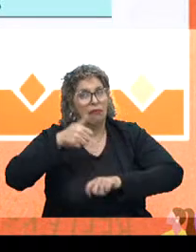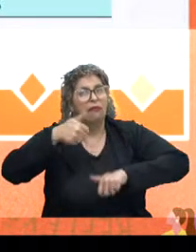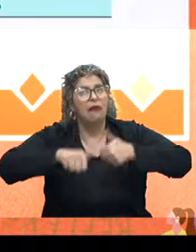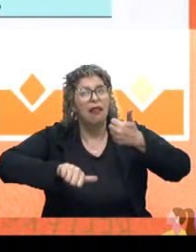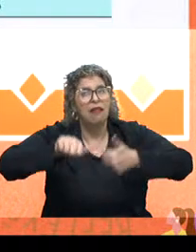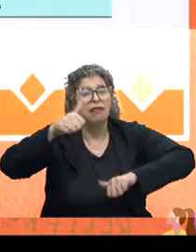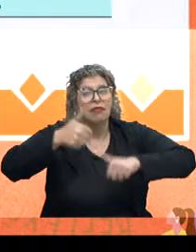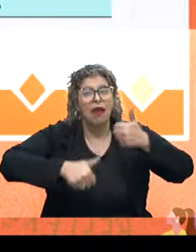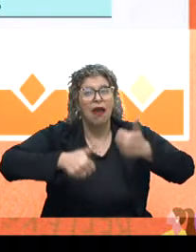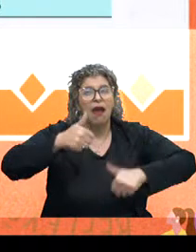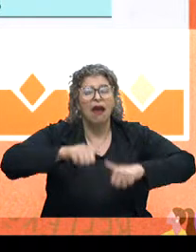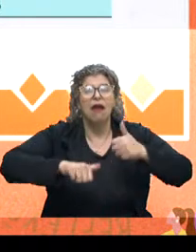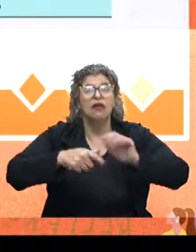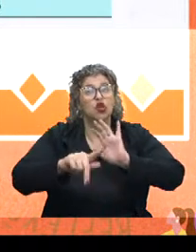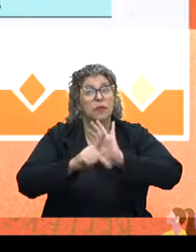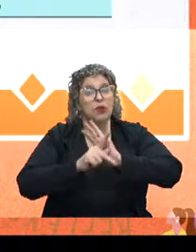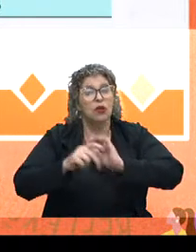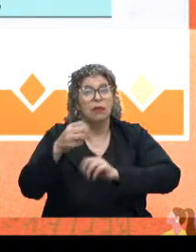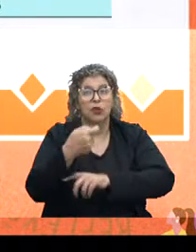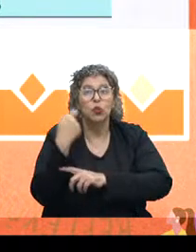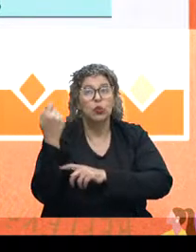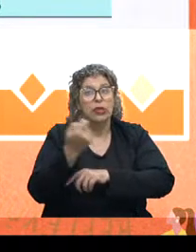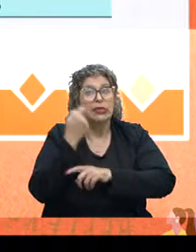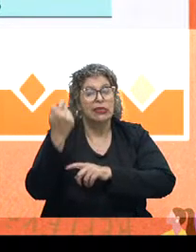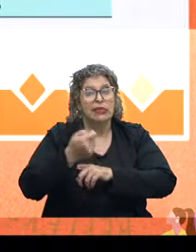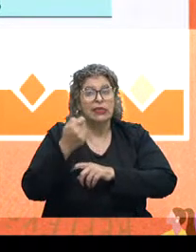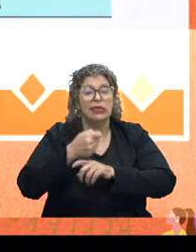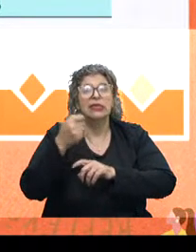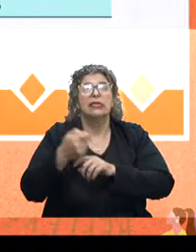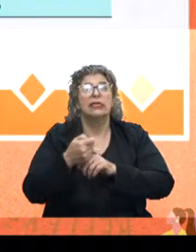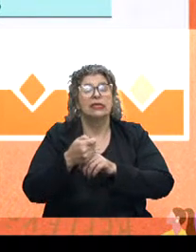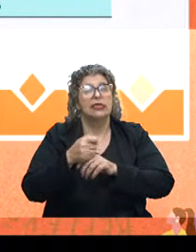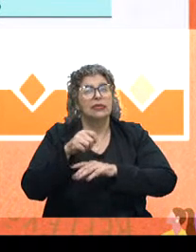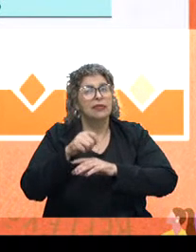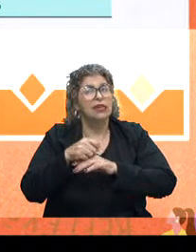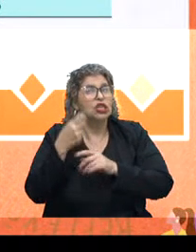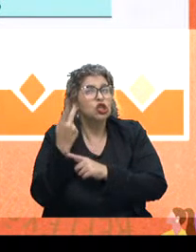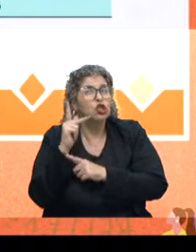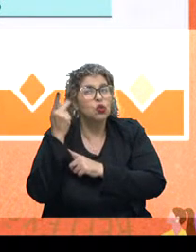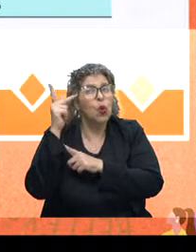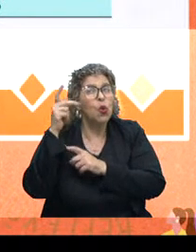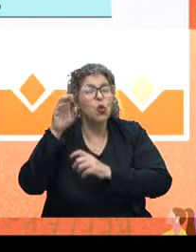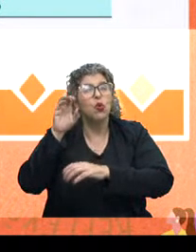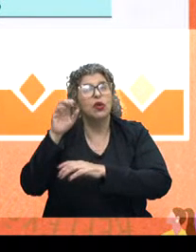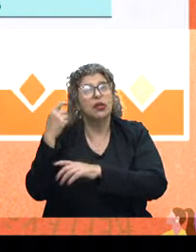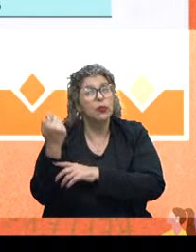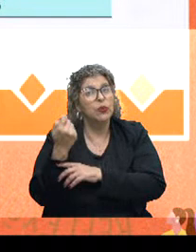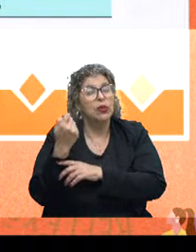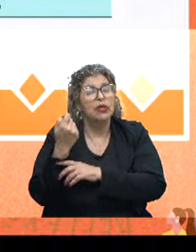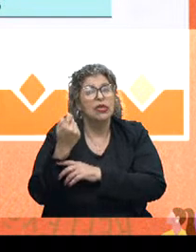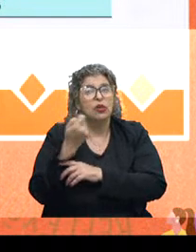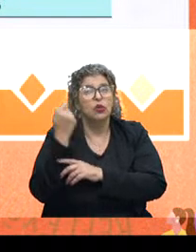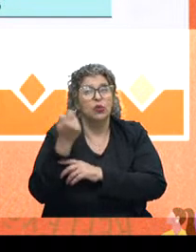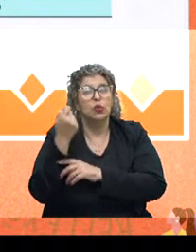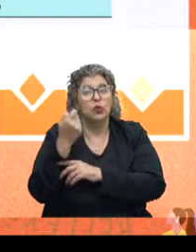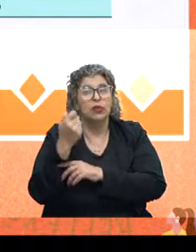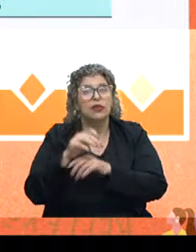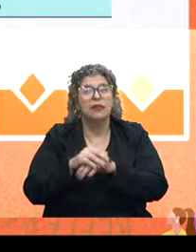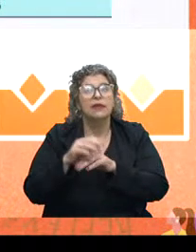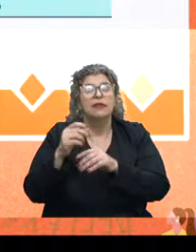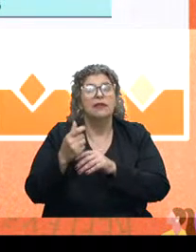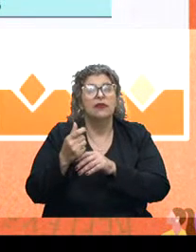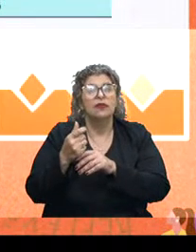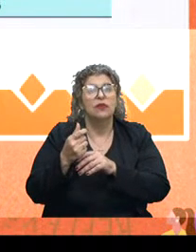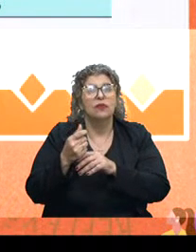no ensino, tem pertencimento regional, tem comprometimento com o Estado, tem história no Rio Grande do Sul, e tem, inclusive, uma entidade que